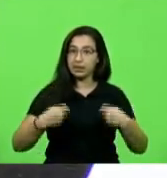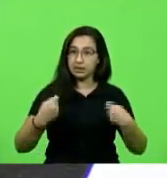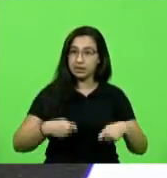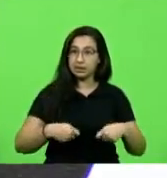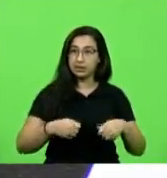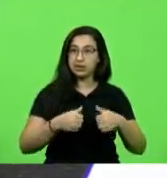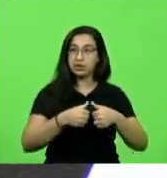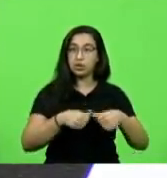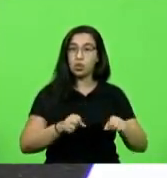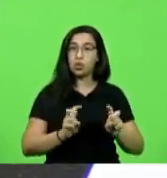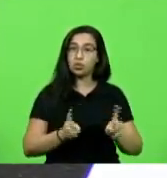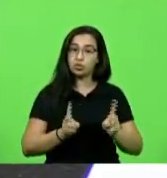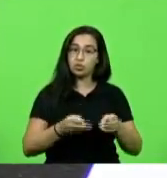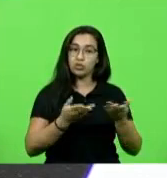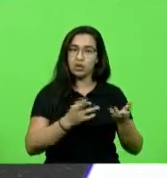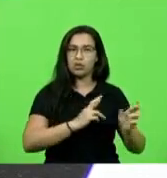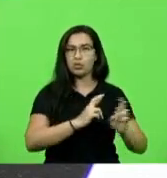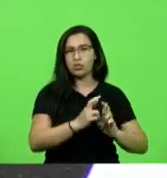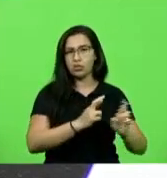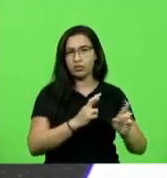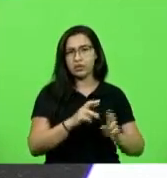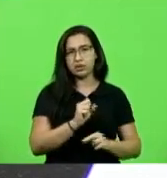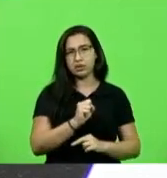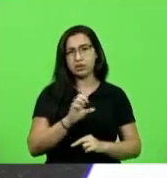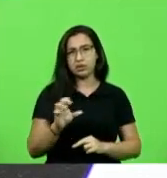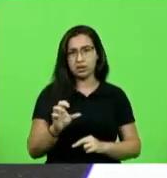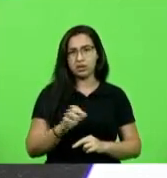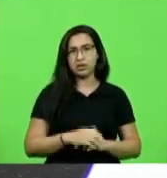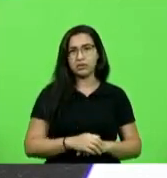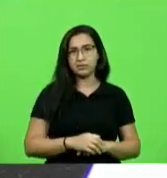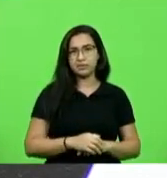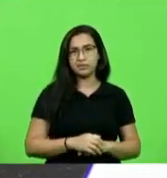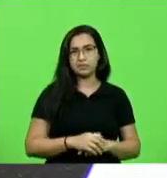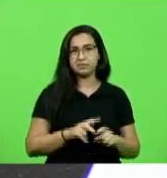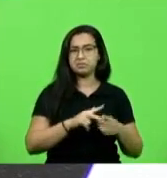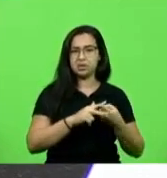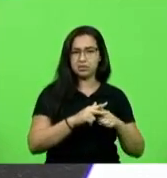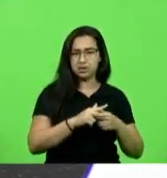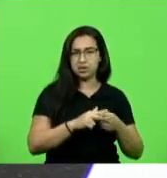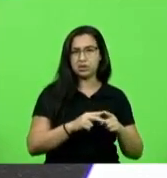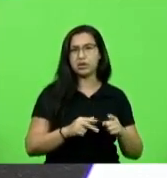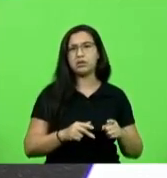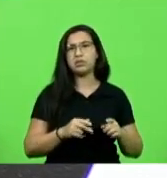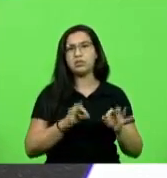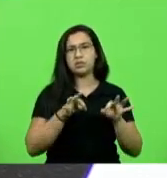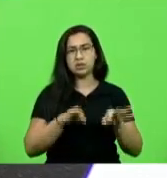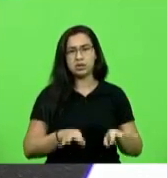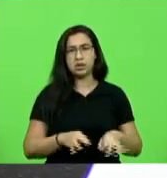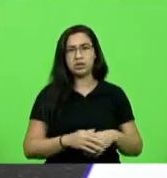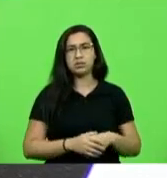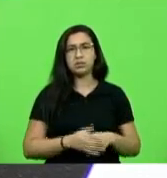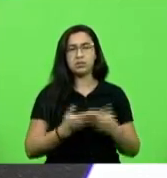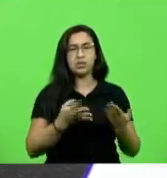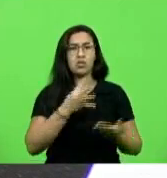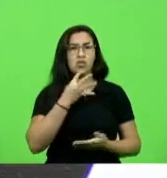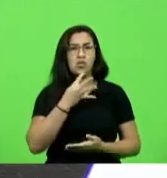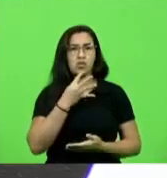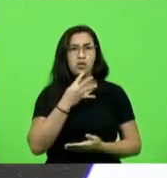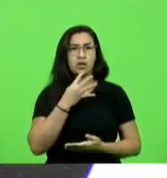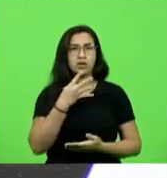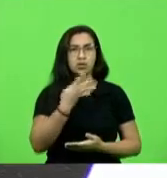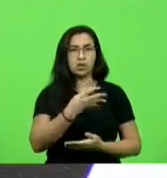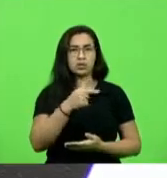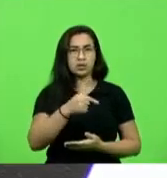manter as rodovias de Santa Catarina deputado se o DERP conhece a SC-477 que vai de Blumenau a